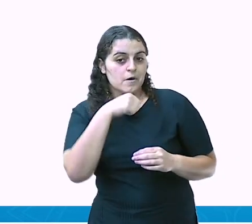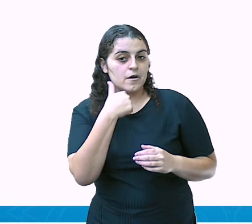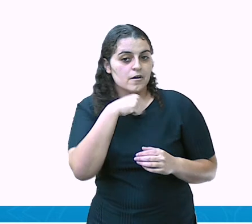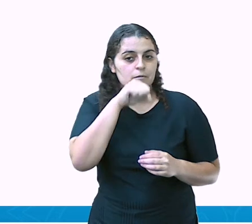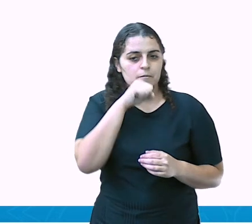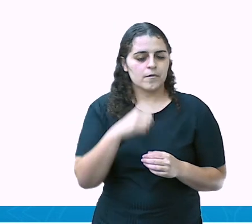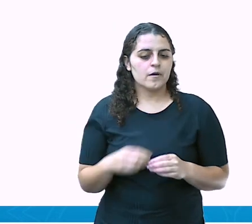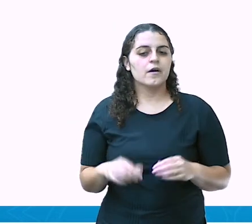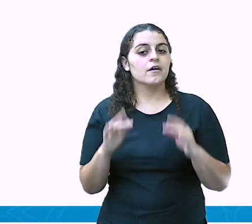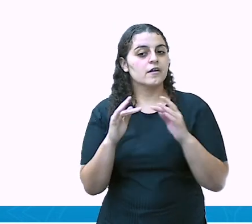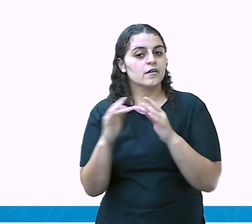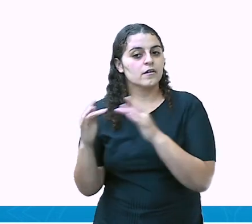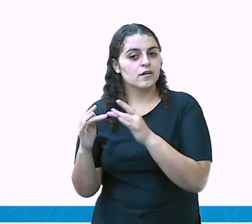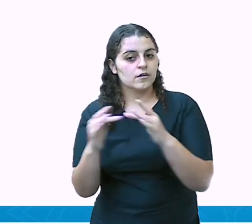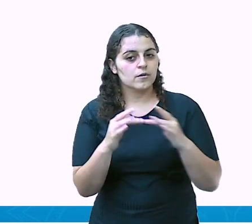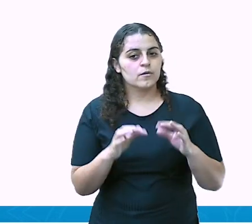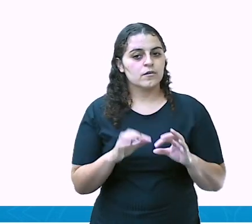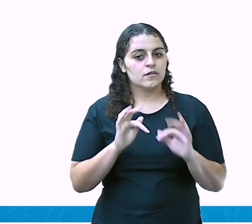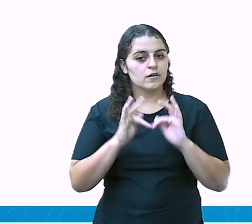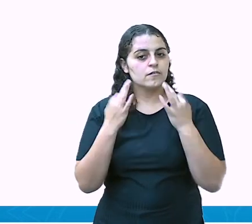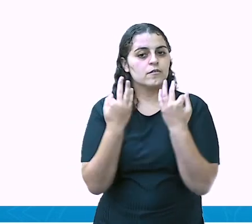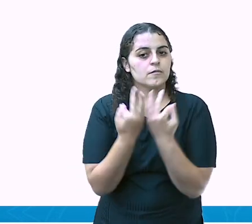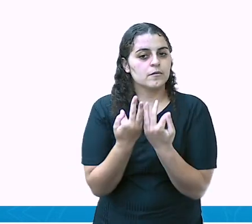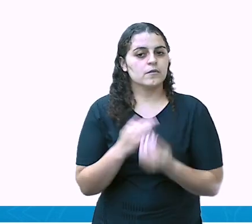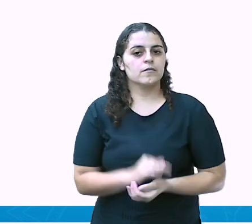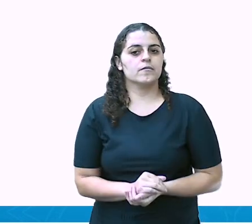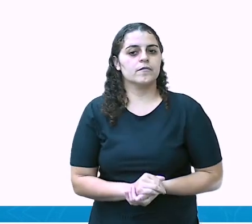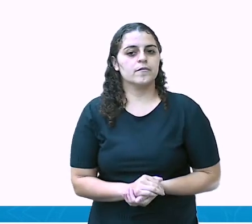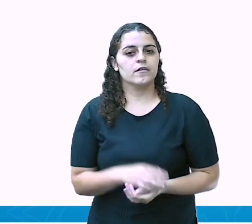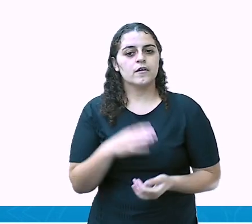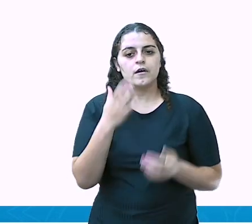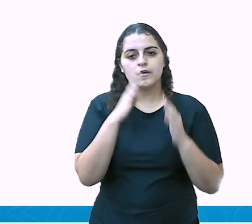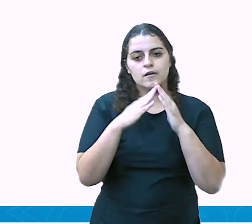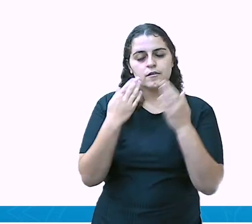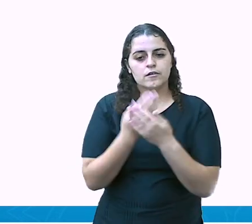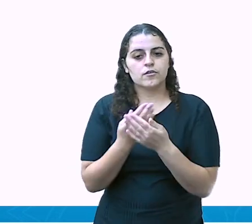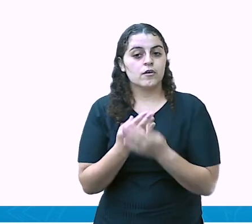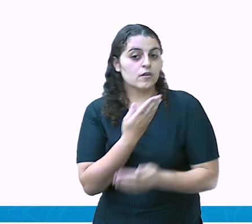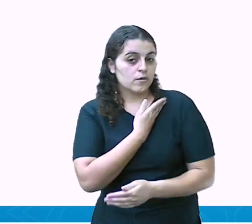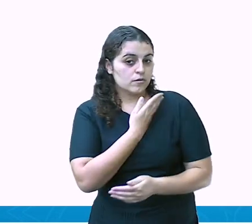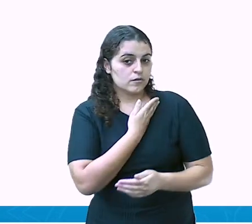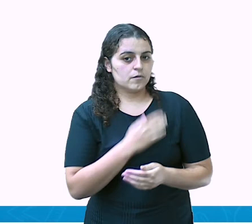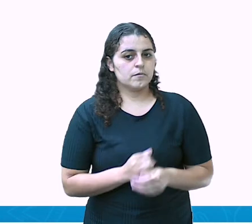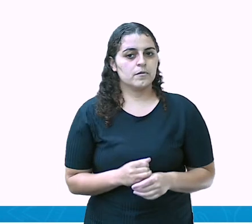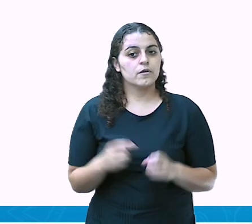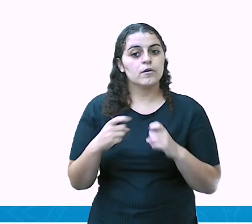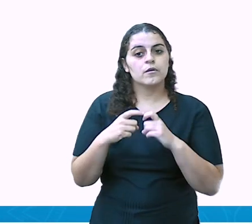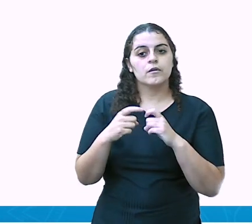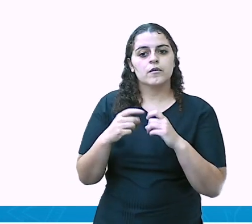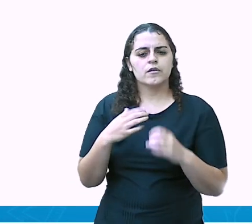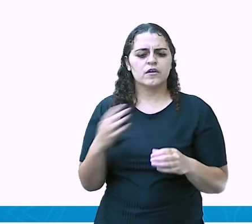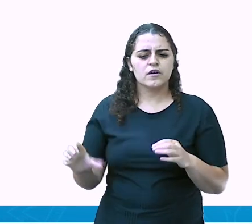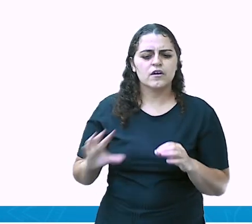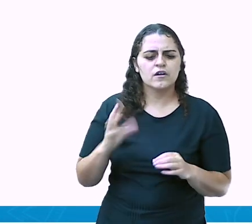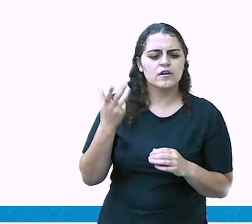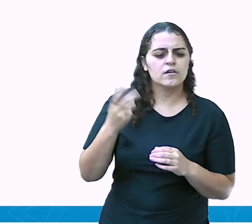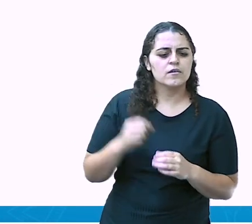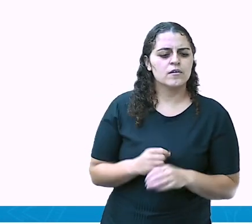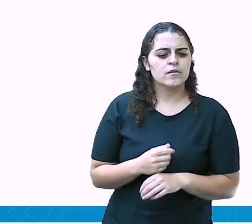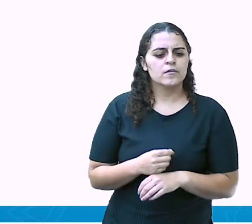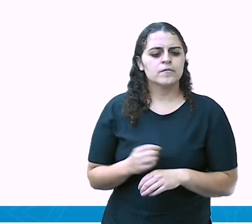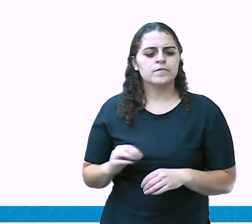seu convívio social, com as pessoas que você costuma conviver, a escola lá, com os colegas, o terapeuta, criando situações no